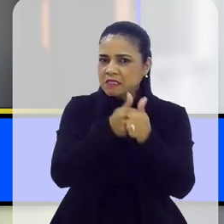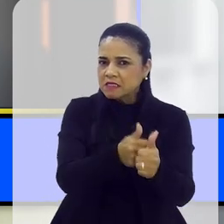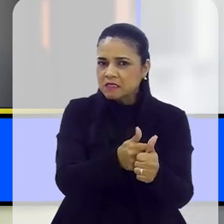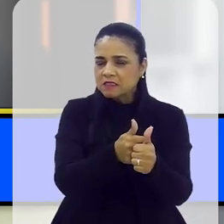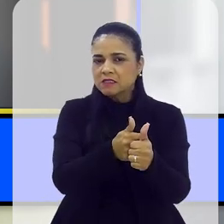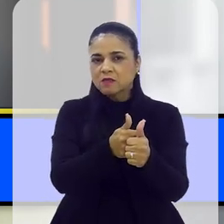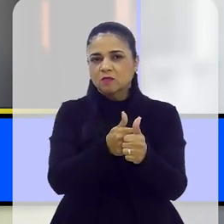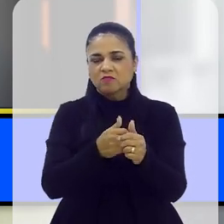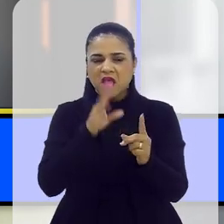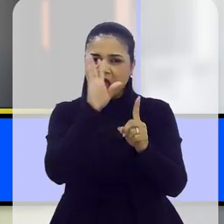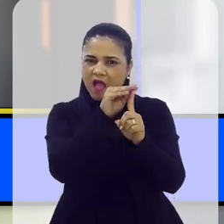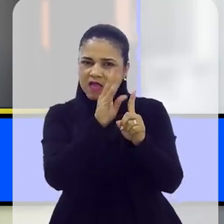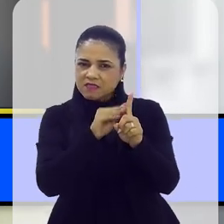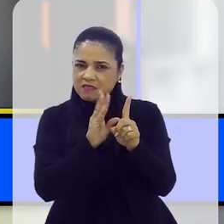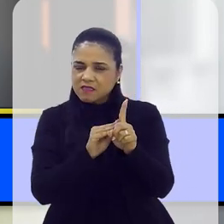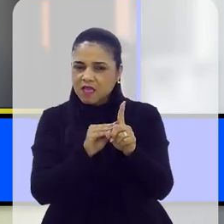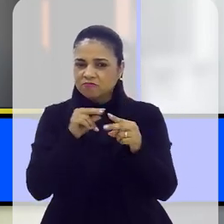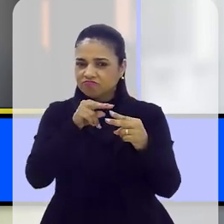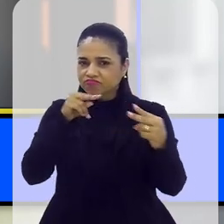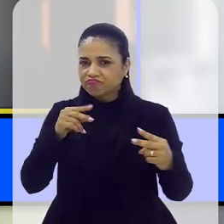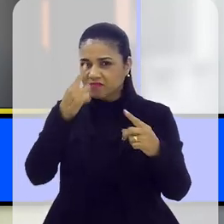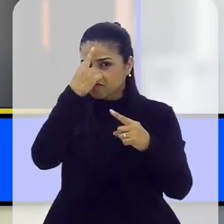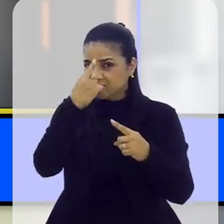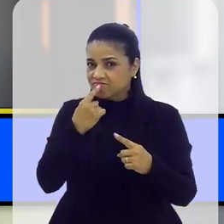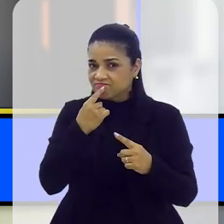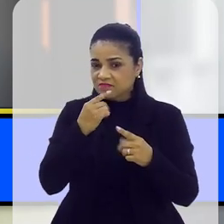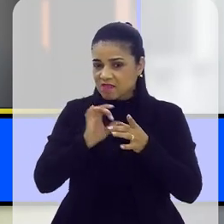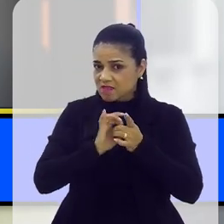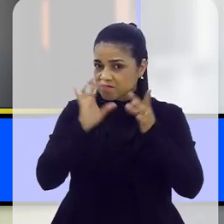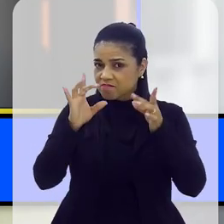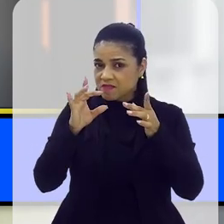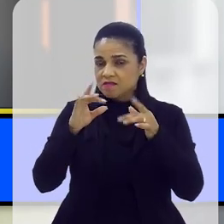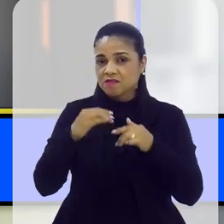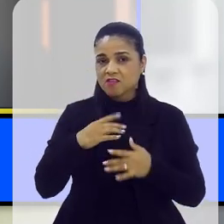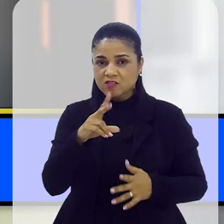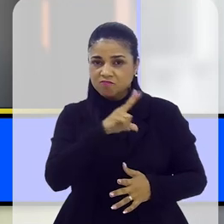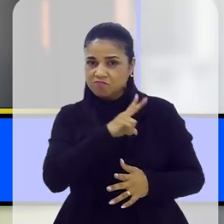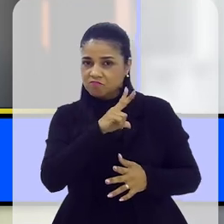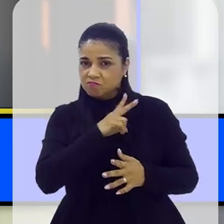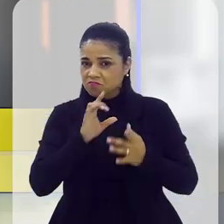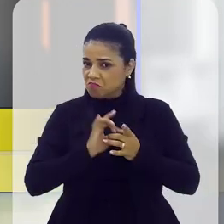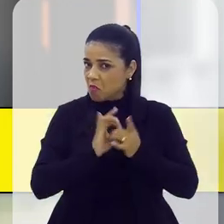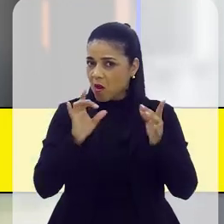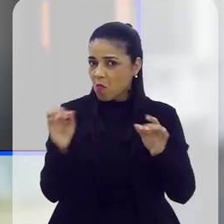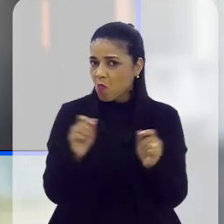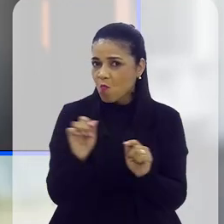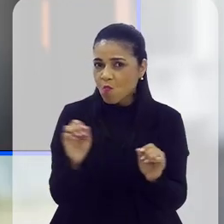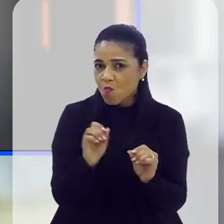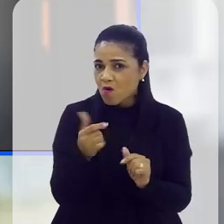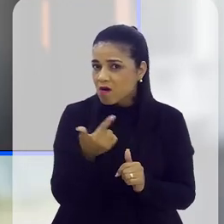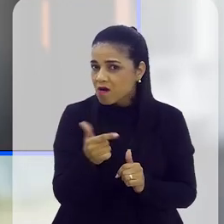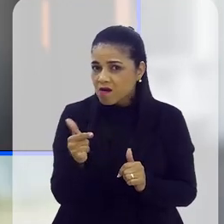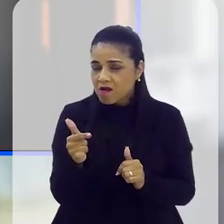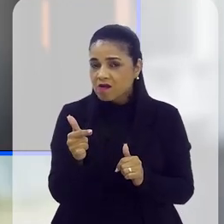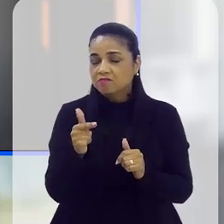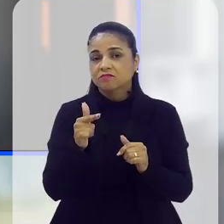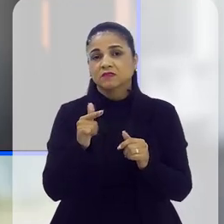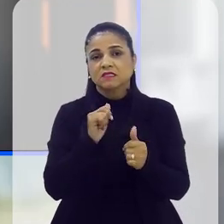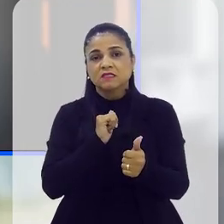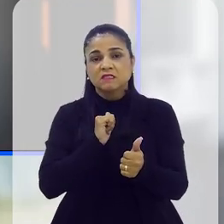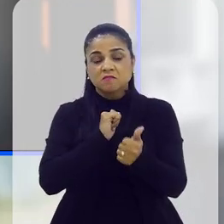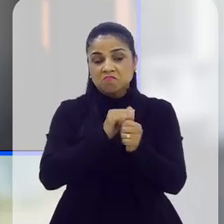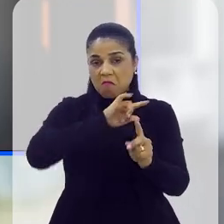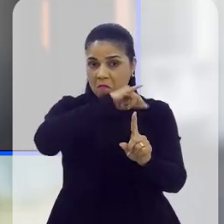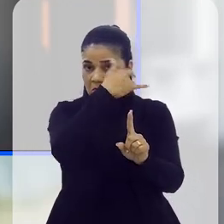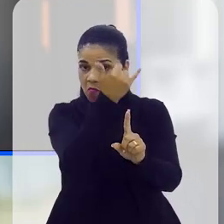perseguição, divulgação não autorizada de imagens íntimas, mas cyberbullying e outras formas de violência